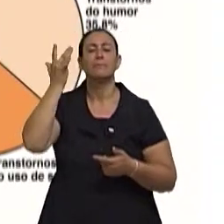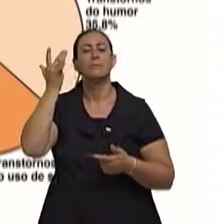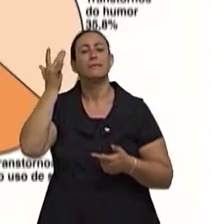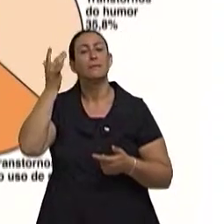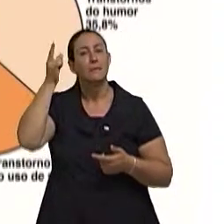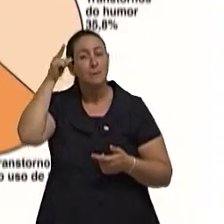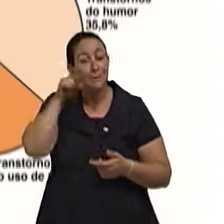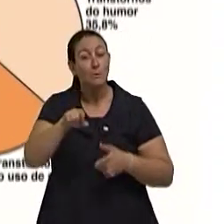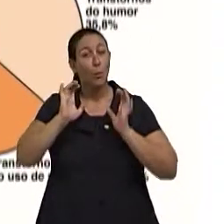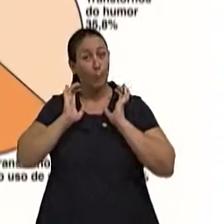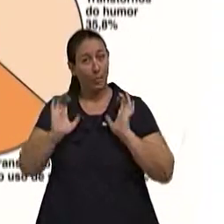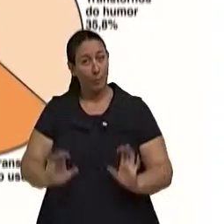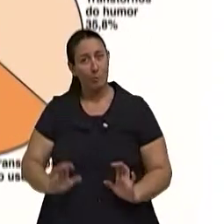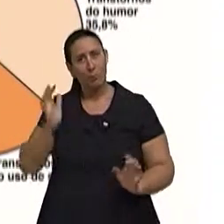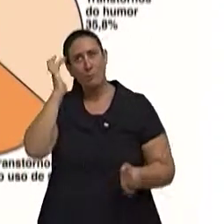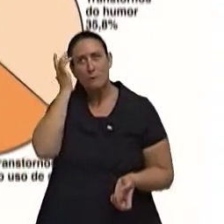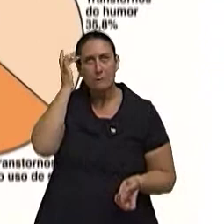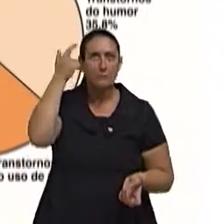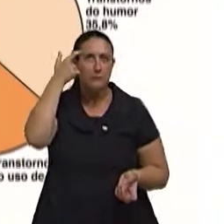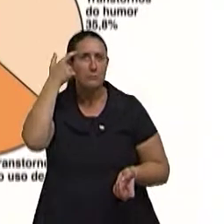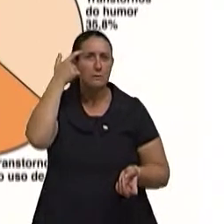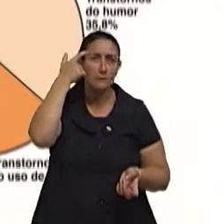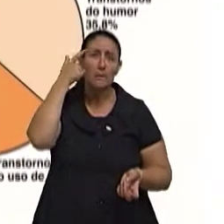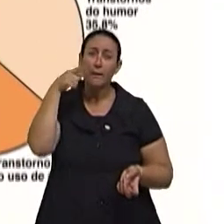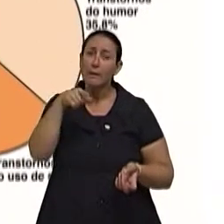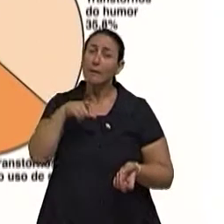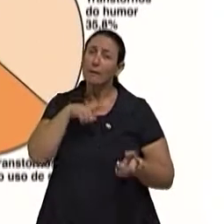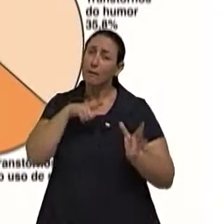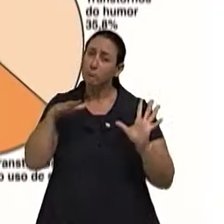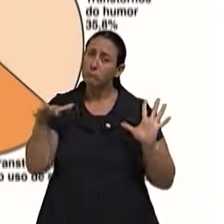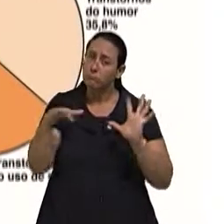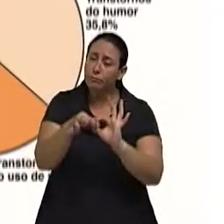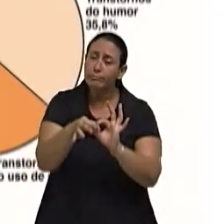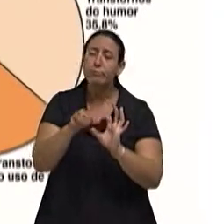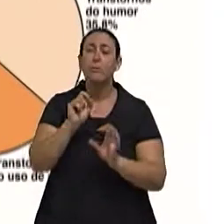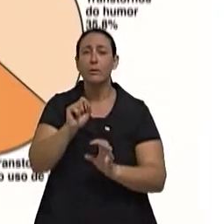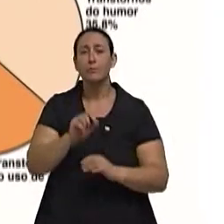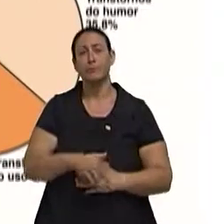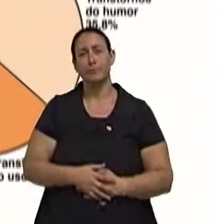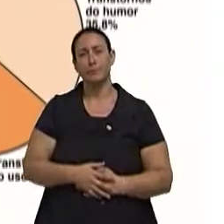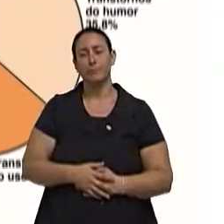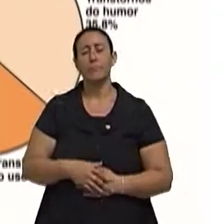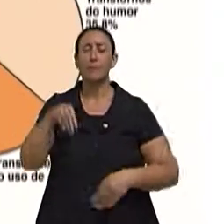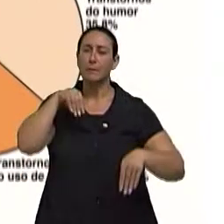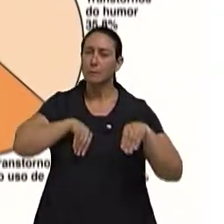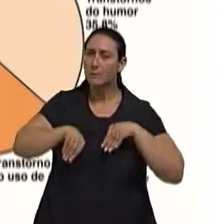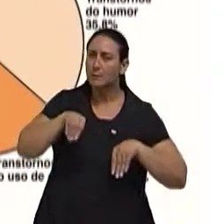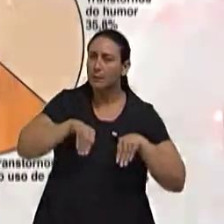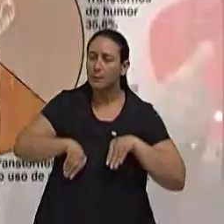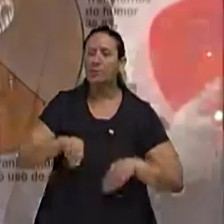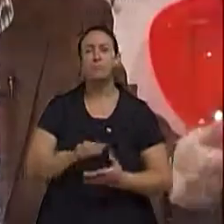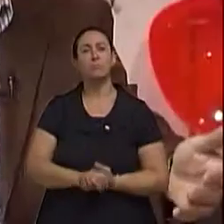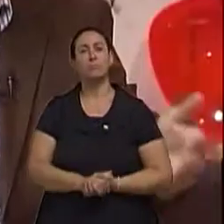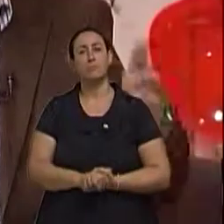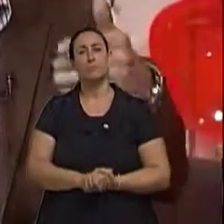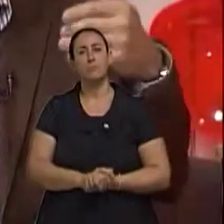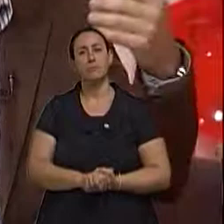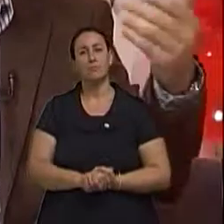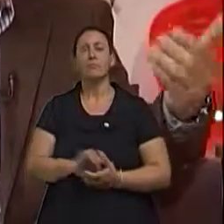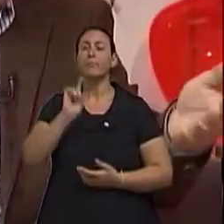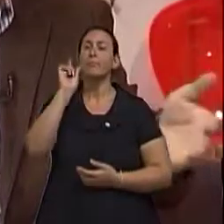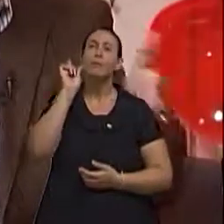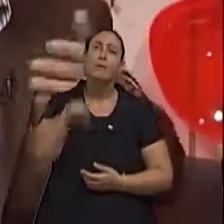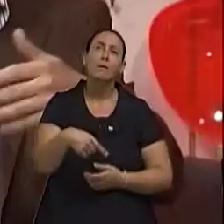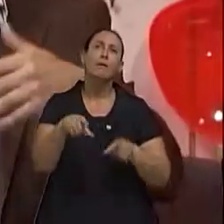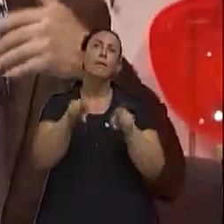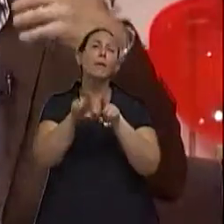esse tipo de comportamento, né, está relacionado a doenças como quadros depressivos, quadros mais graves